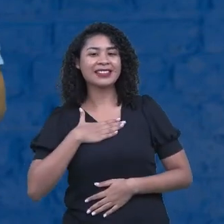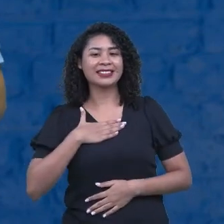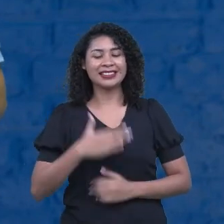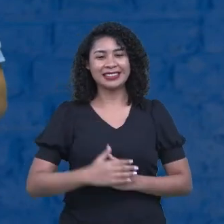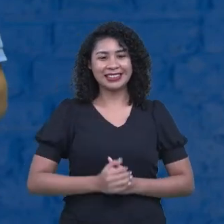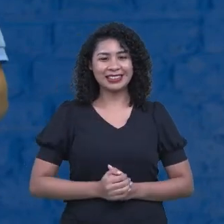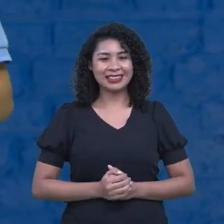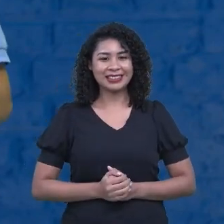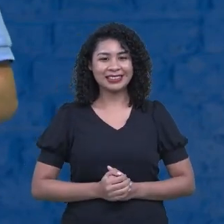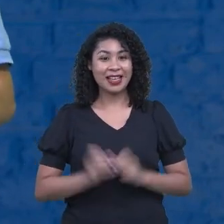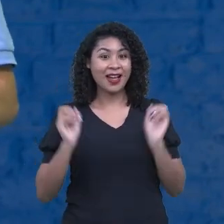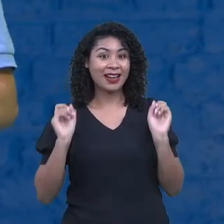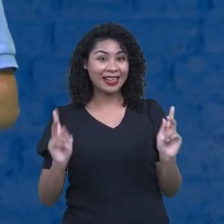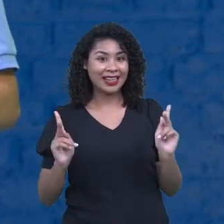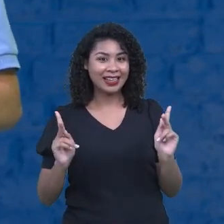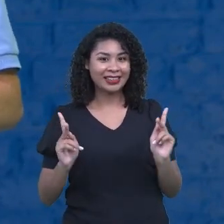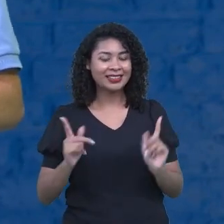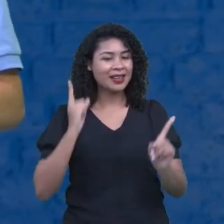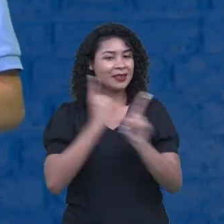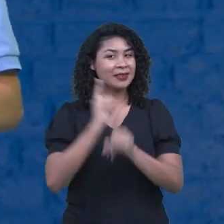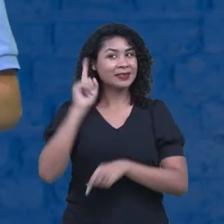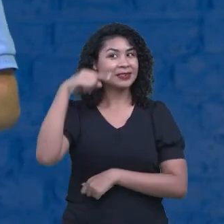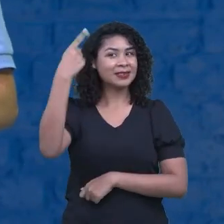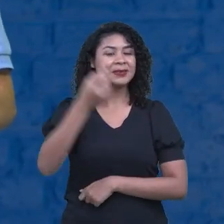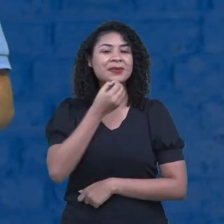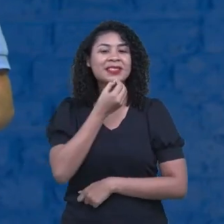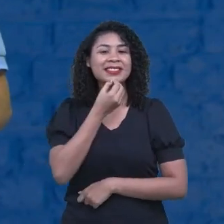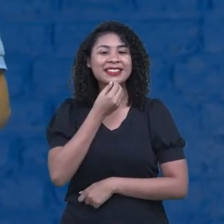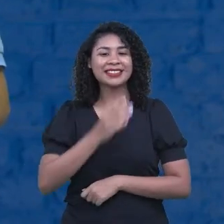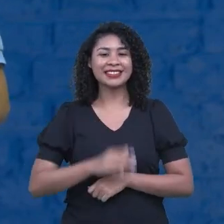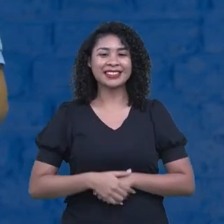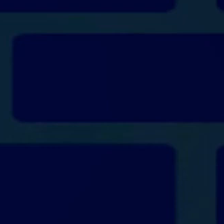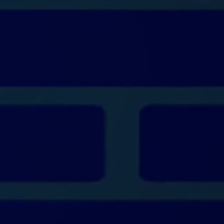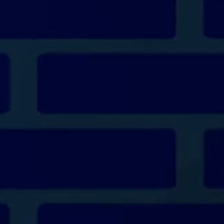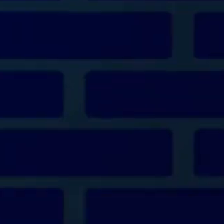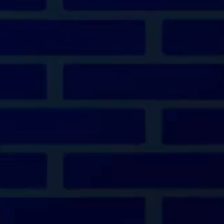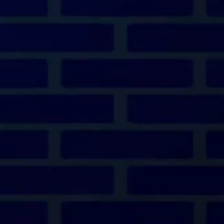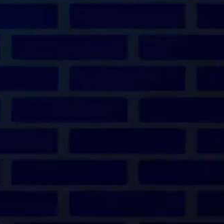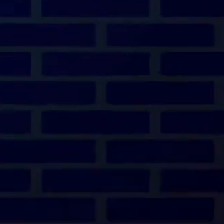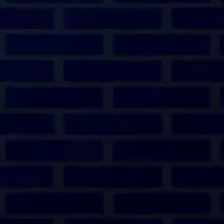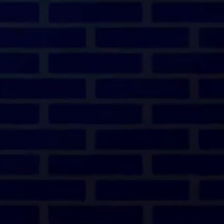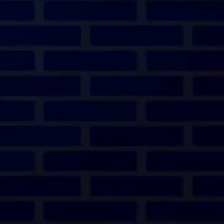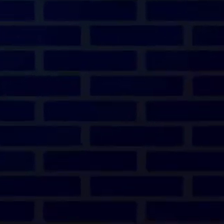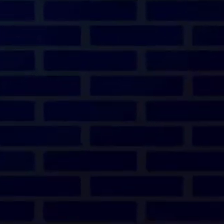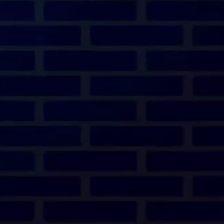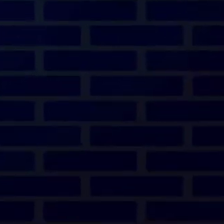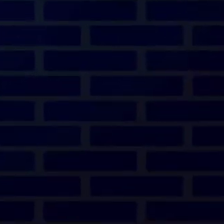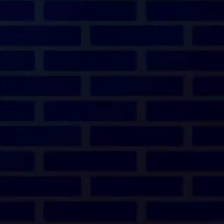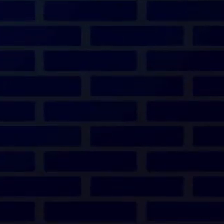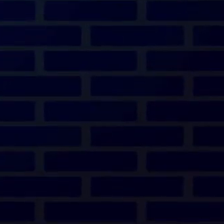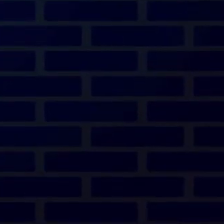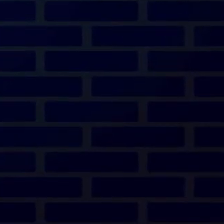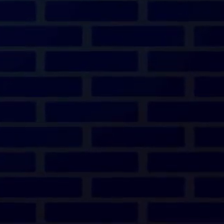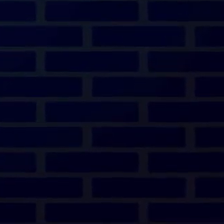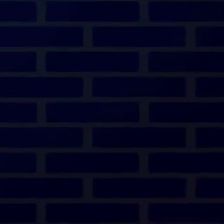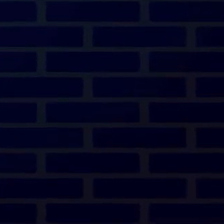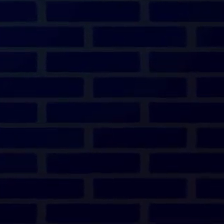Ok? Então, até o nosso próximo encontro. Tchau. Tchau. Tchau.